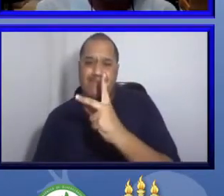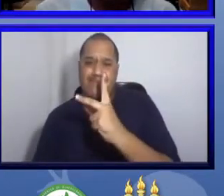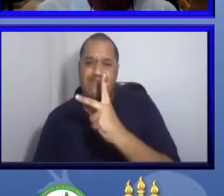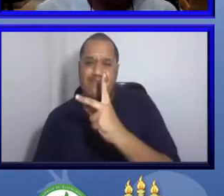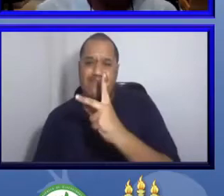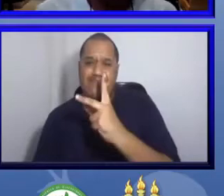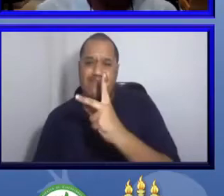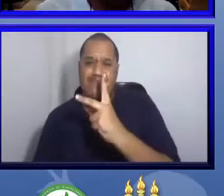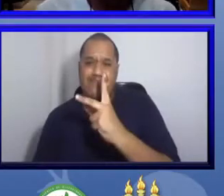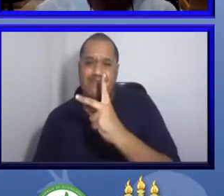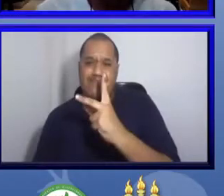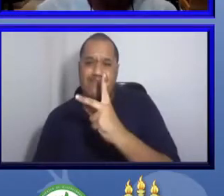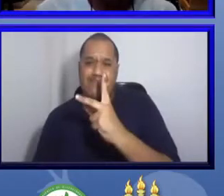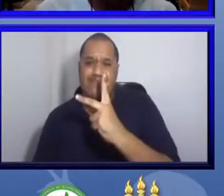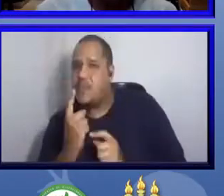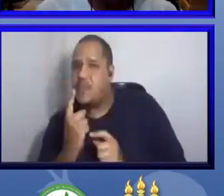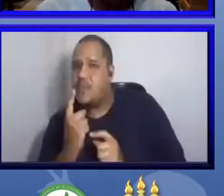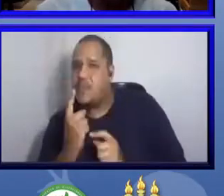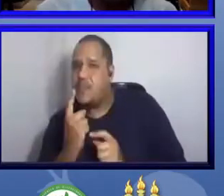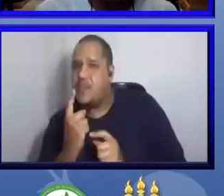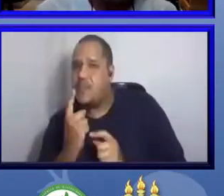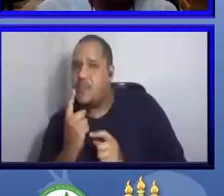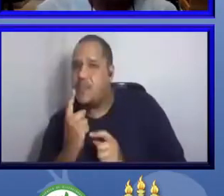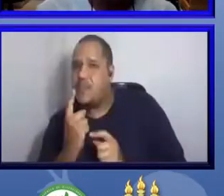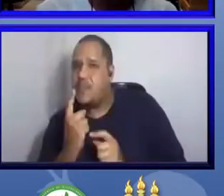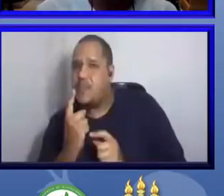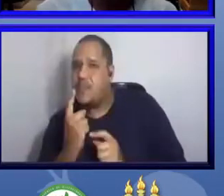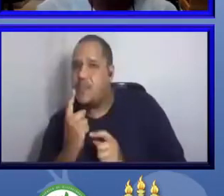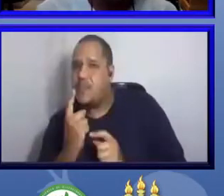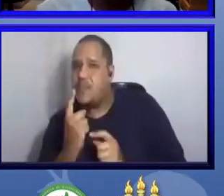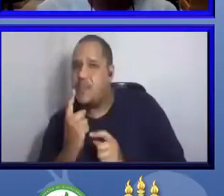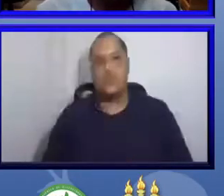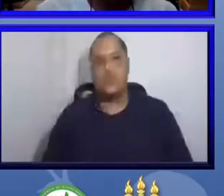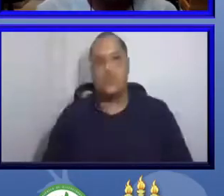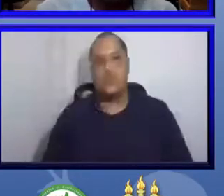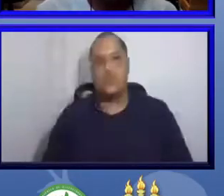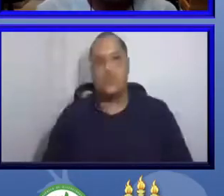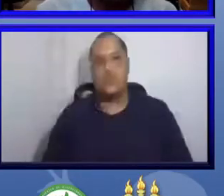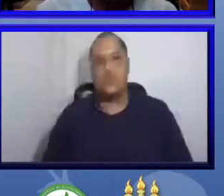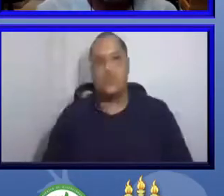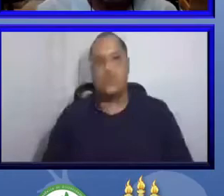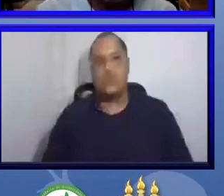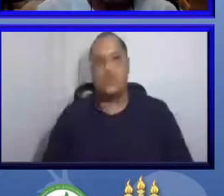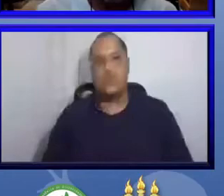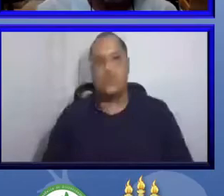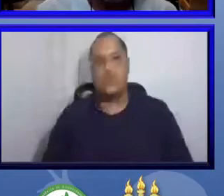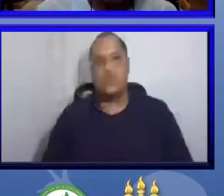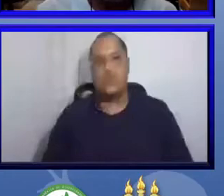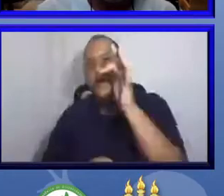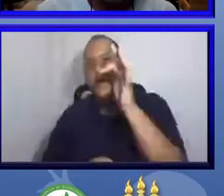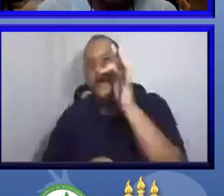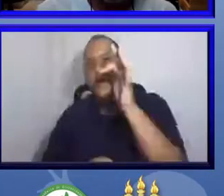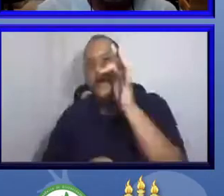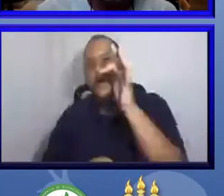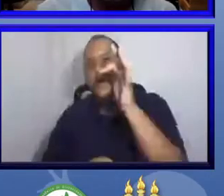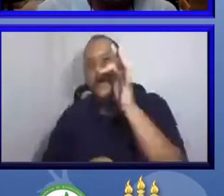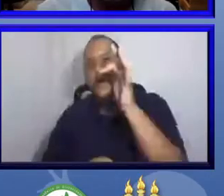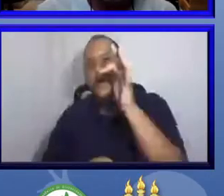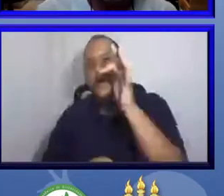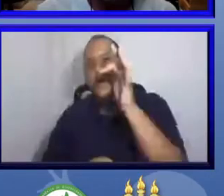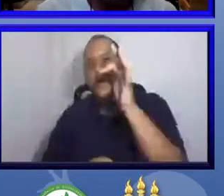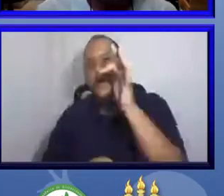cada um deles tem cerca de 10%. Então, os projetos aprovados dentro de molusca, de